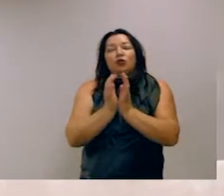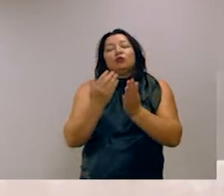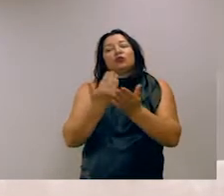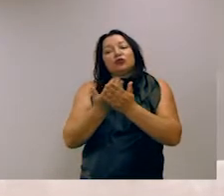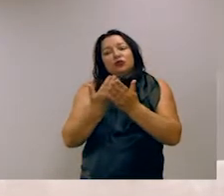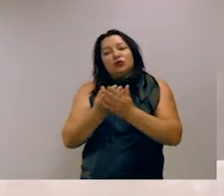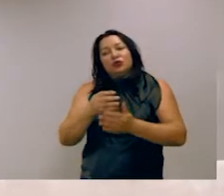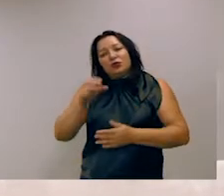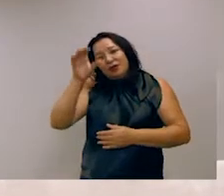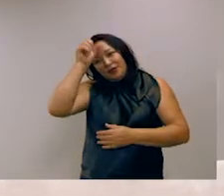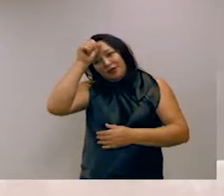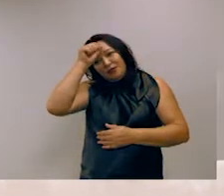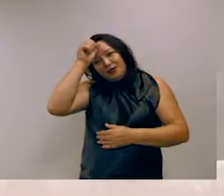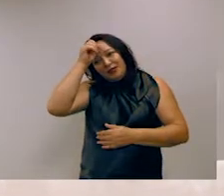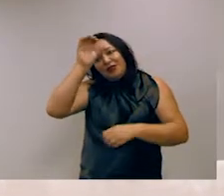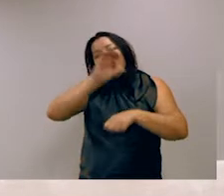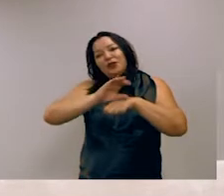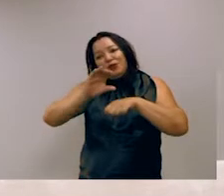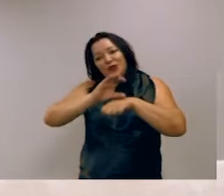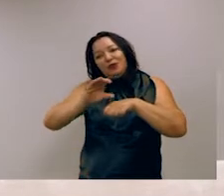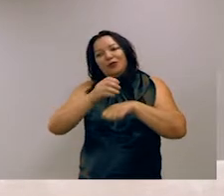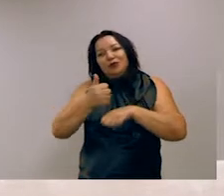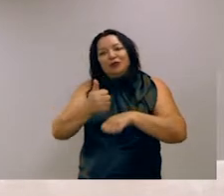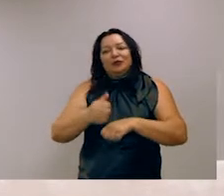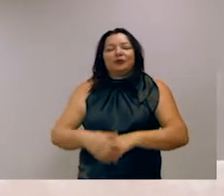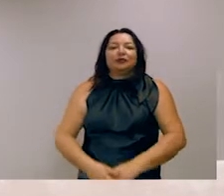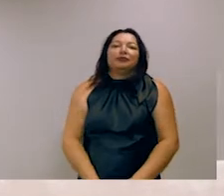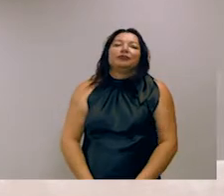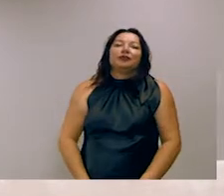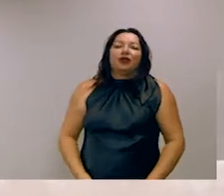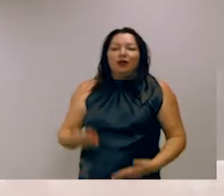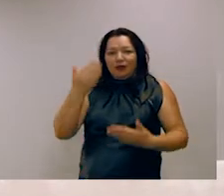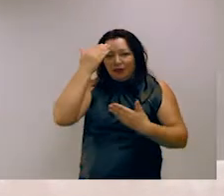conosco essas bases de NLP. Muito obrigado.